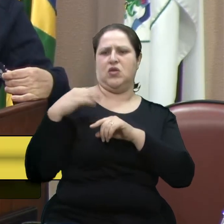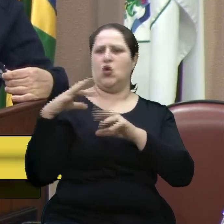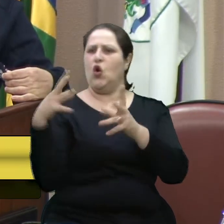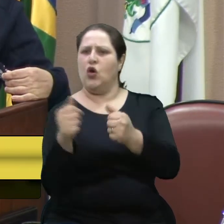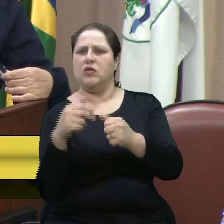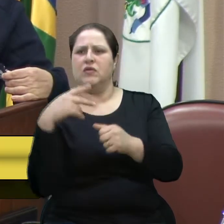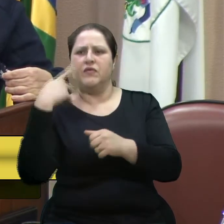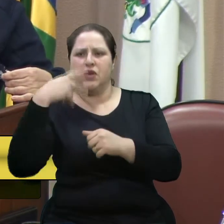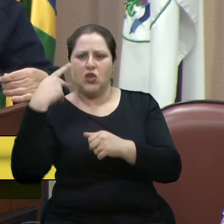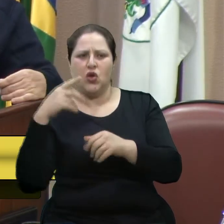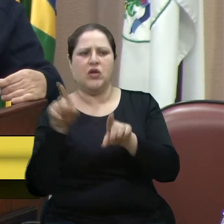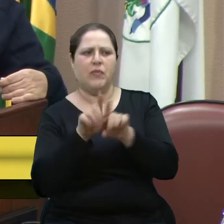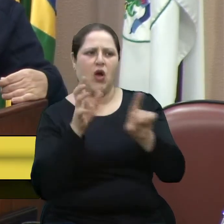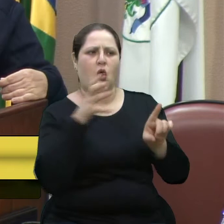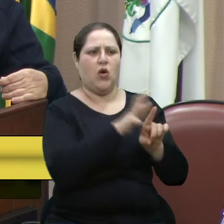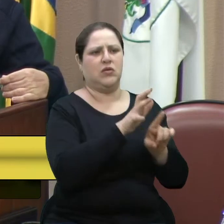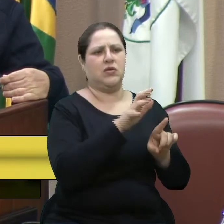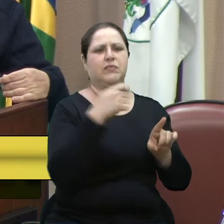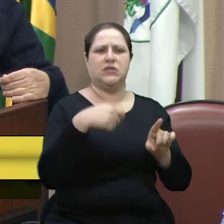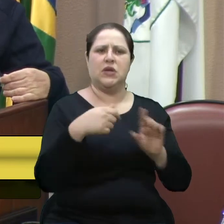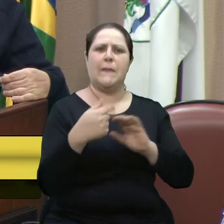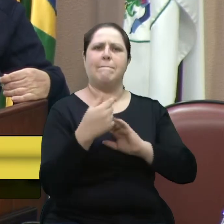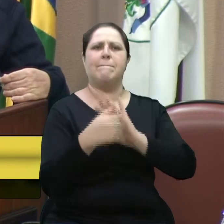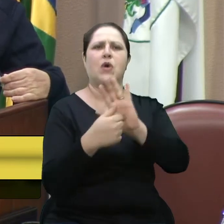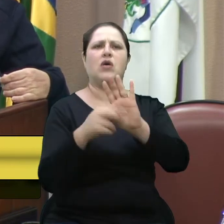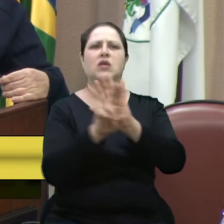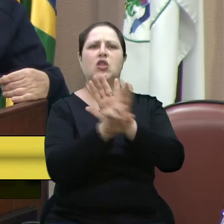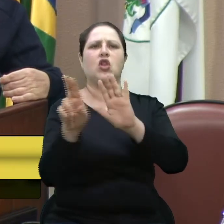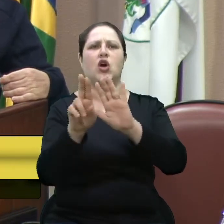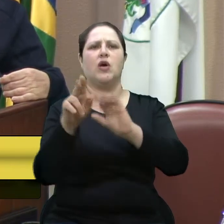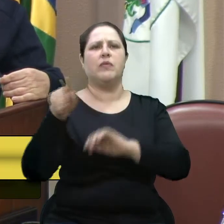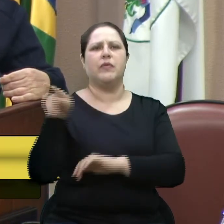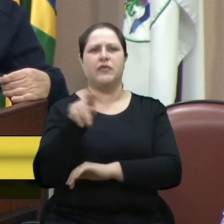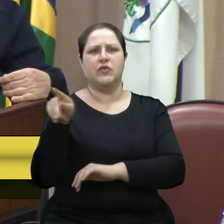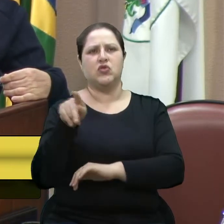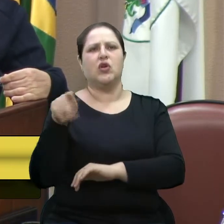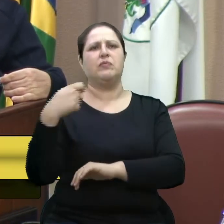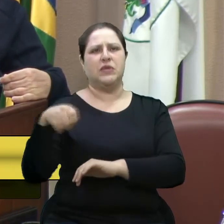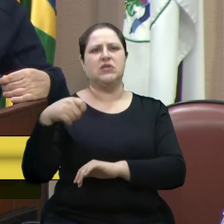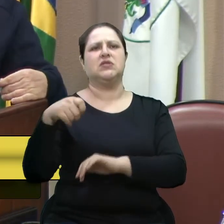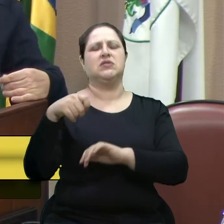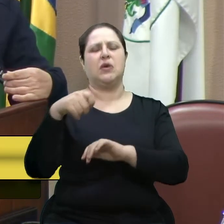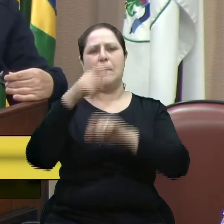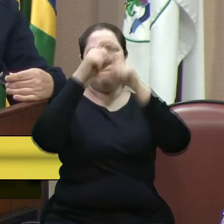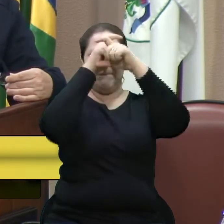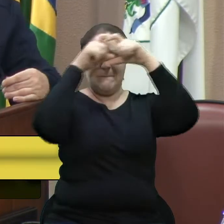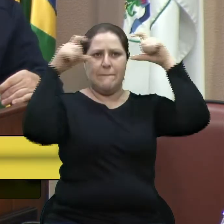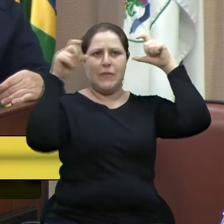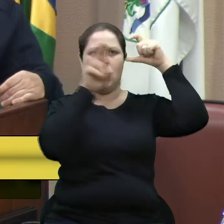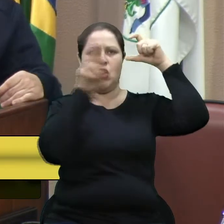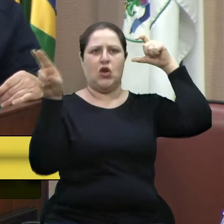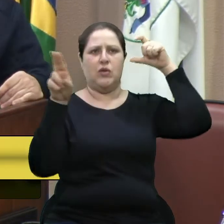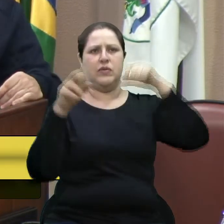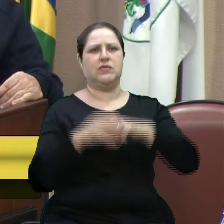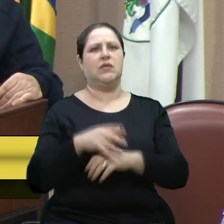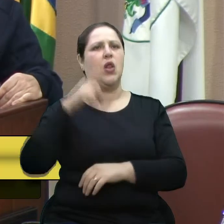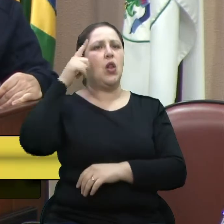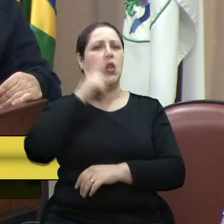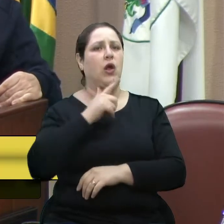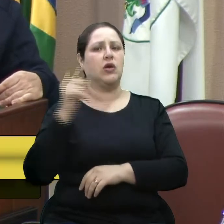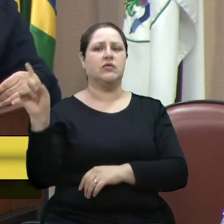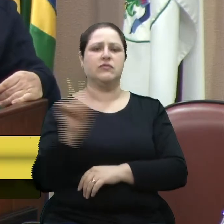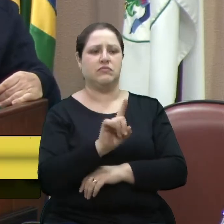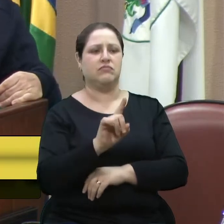Agora, vamos dar nome às pessoas, aos professores? E esses têm que ser rotulados. O vereador Lucas veio aqui e apresentou uma denúncia,